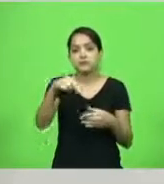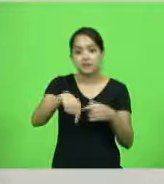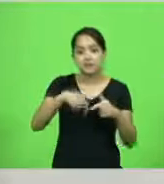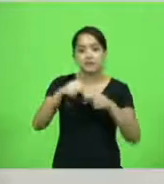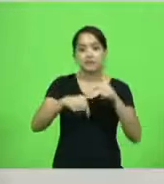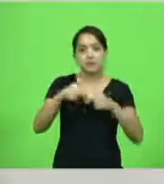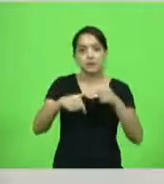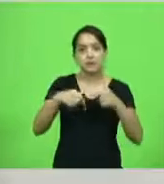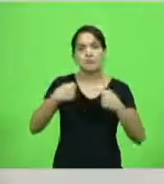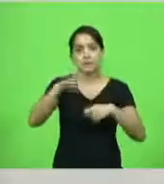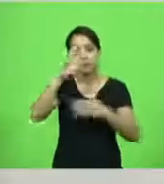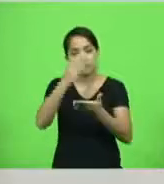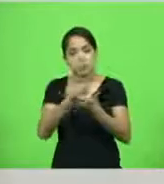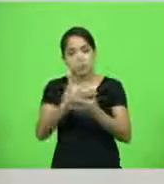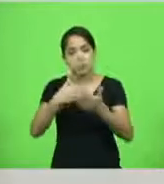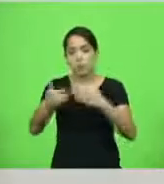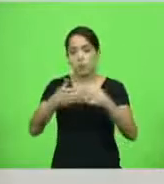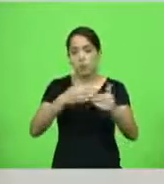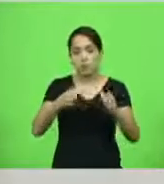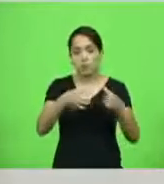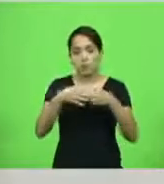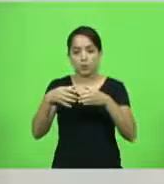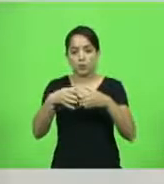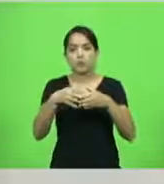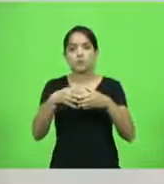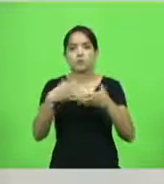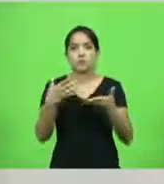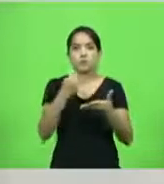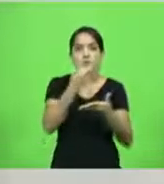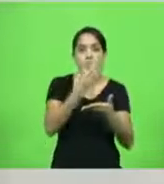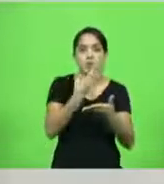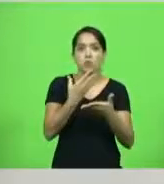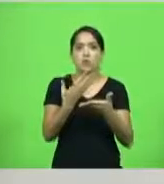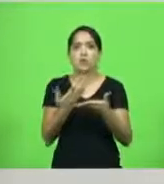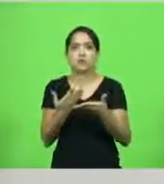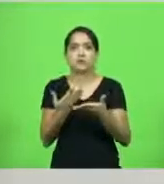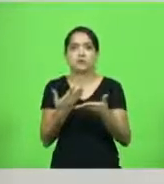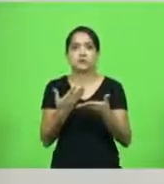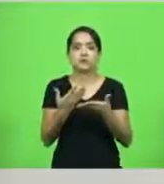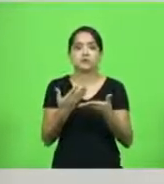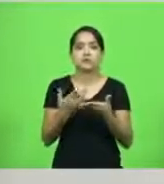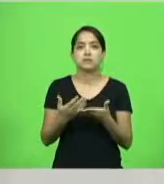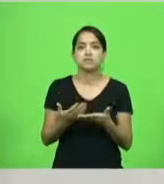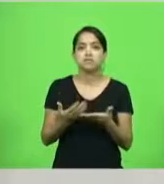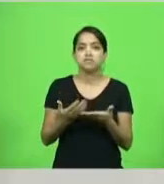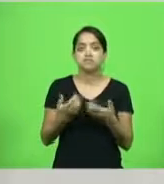instituições, seja ela qual for, aquelas que são boas, salutares, que são saudáveis.